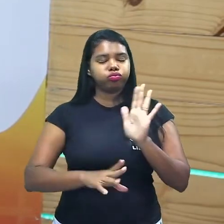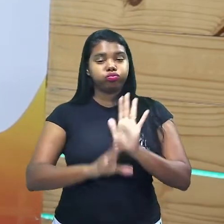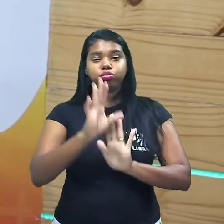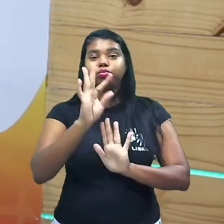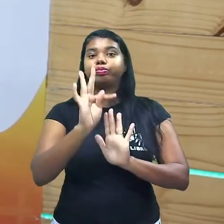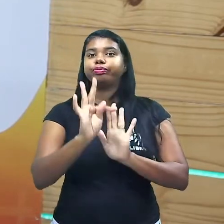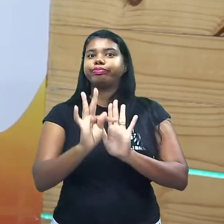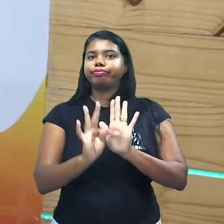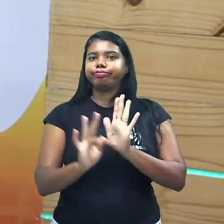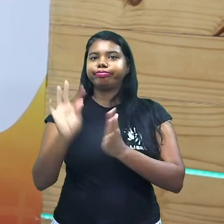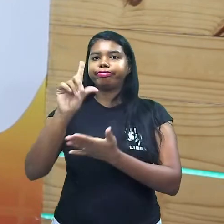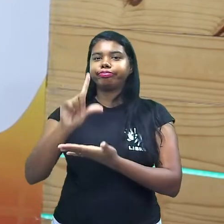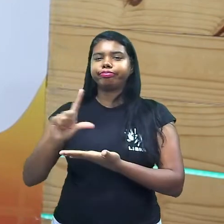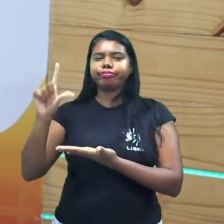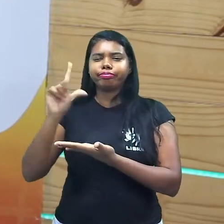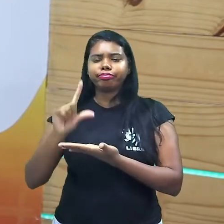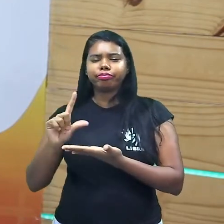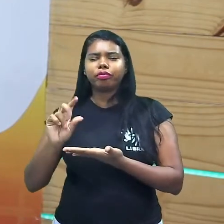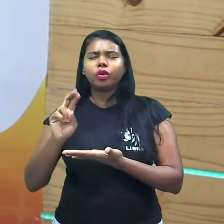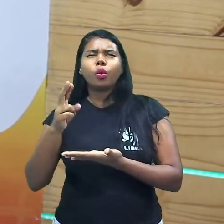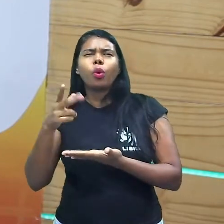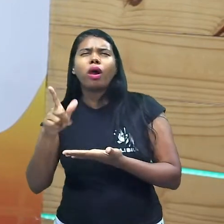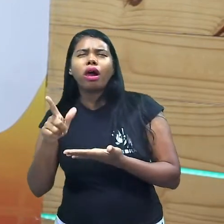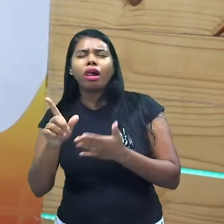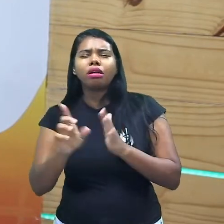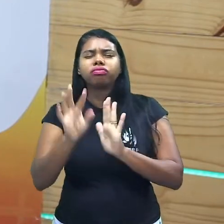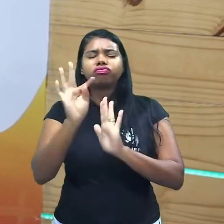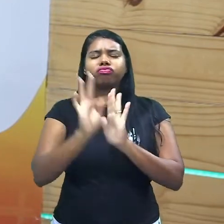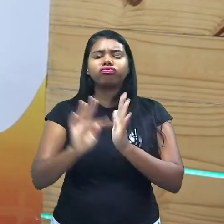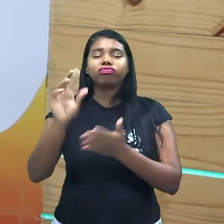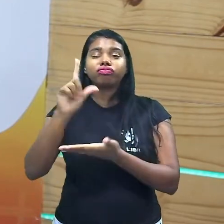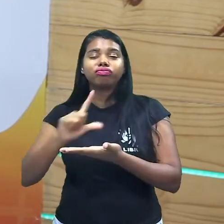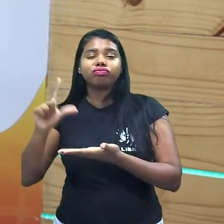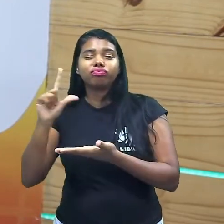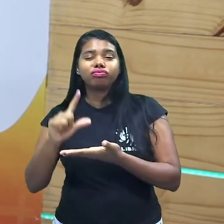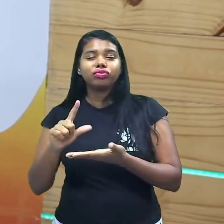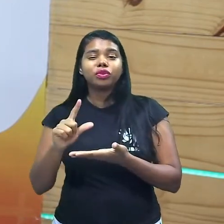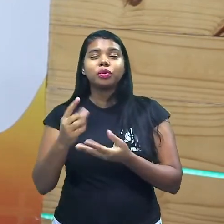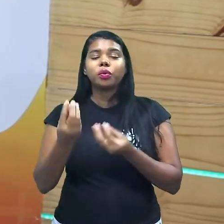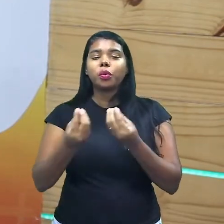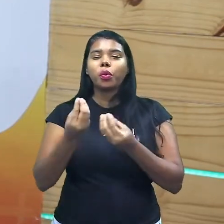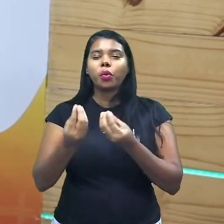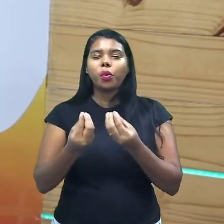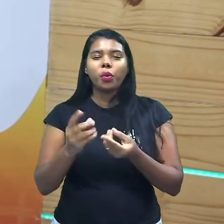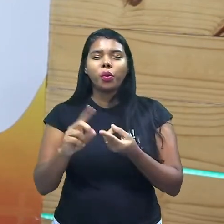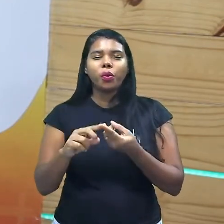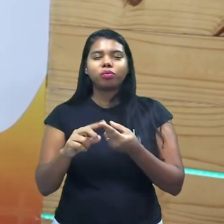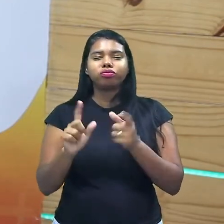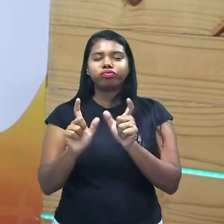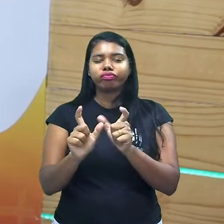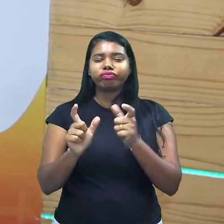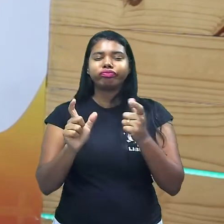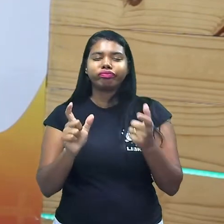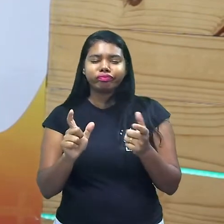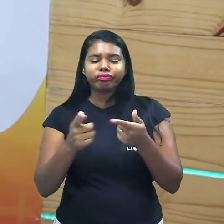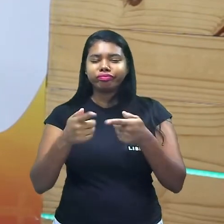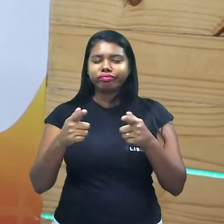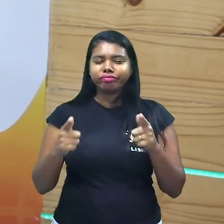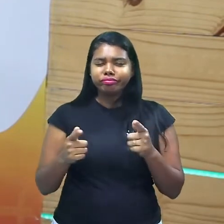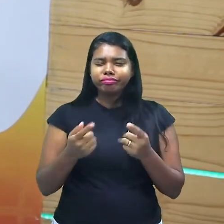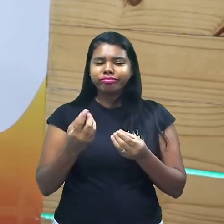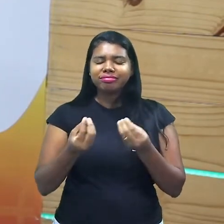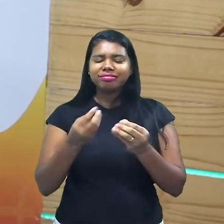textos literários e não literários como também existem questões gramaticais são poucas questões gramaticais? sim,